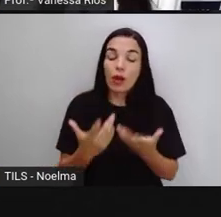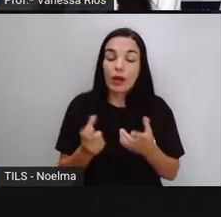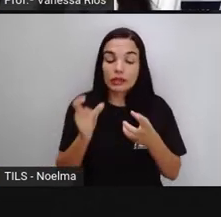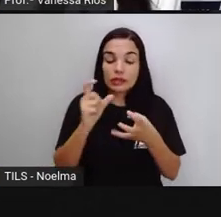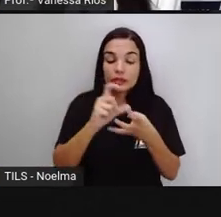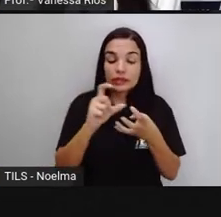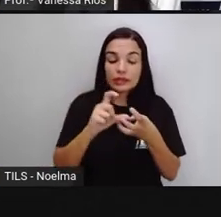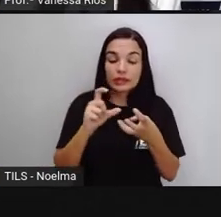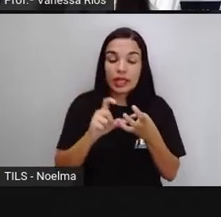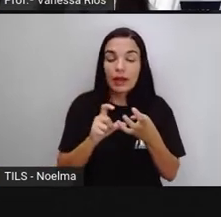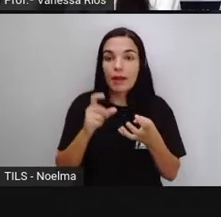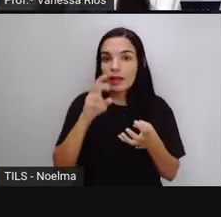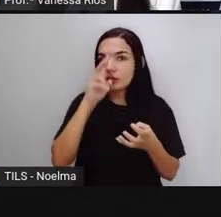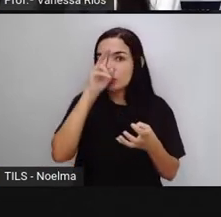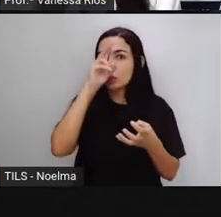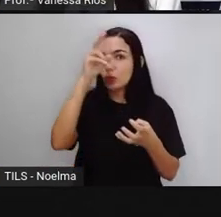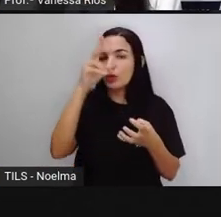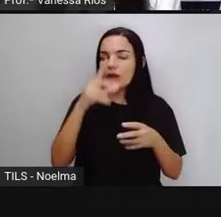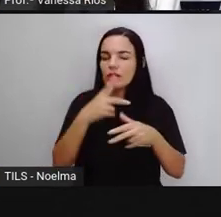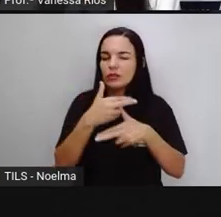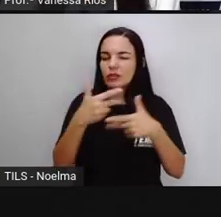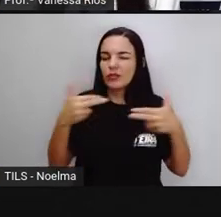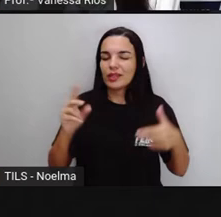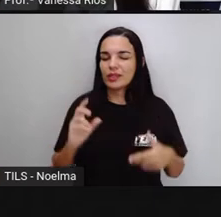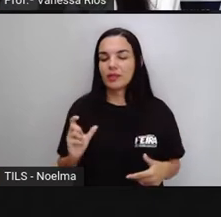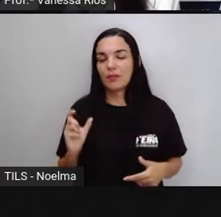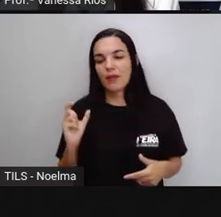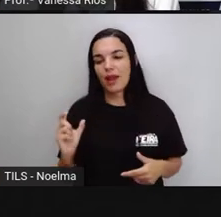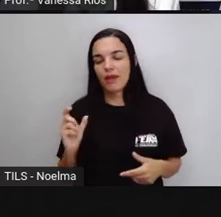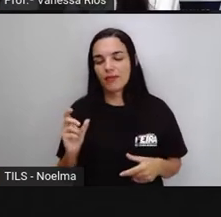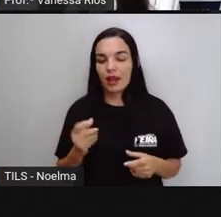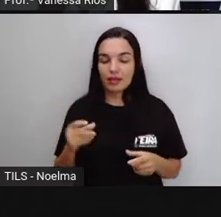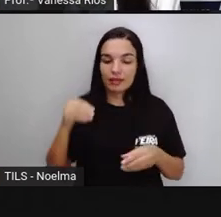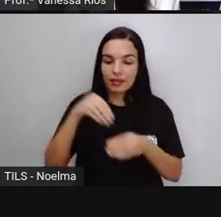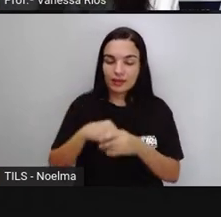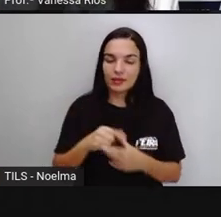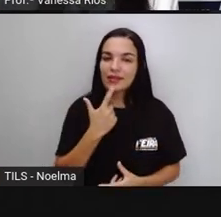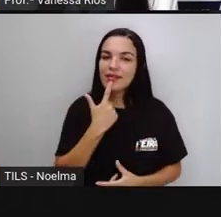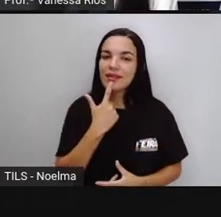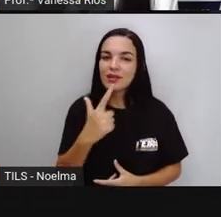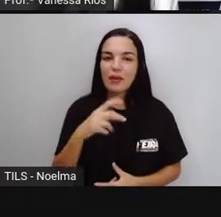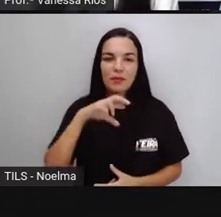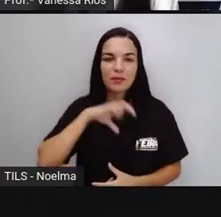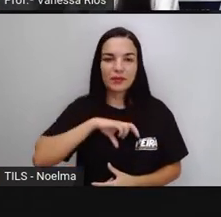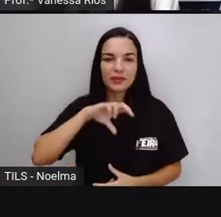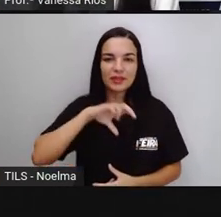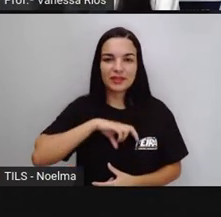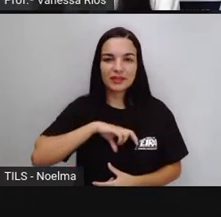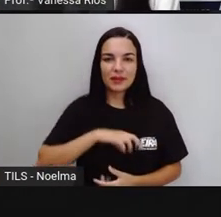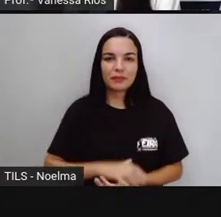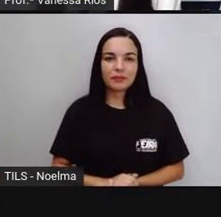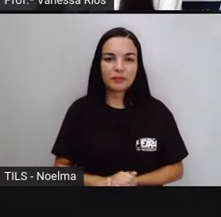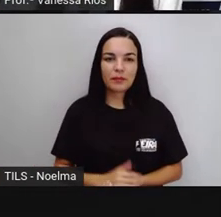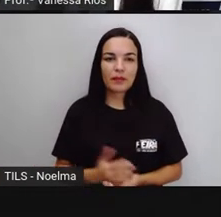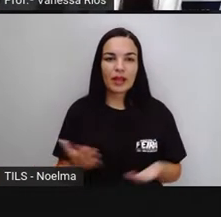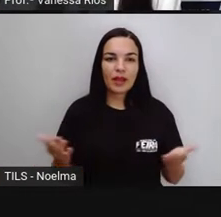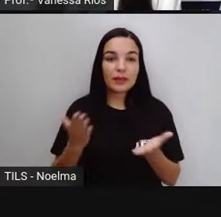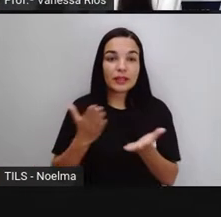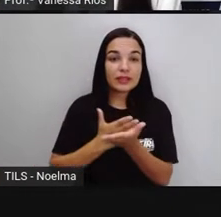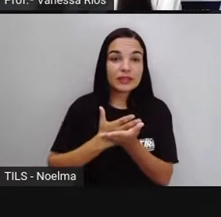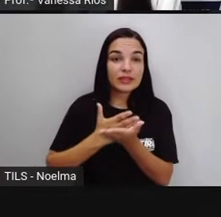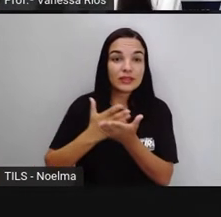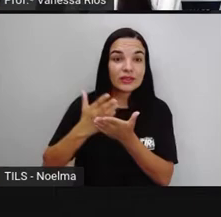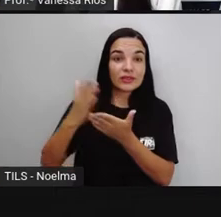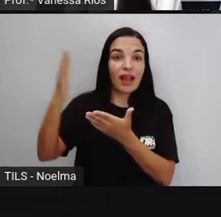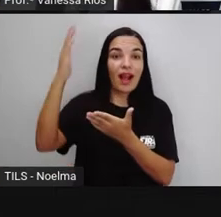nas palavras aí, nas diversas palavras que compõem a nossa língua portuguesa. Para iniciar aí, né,